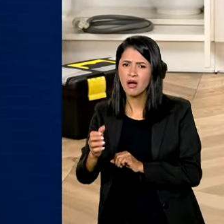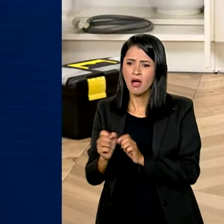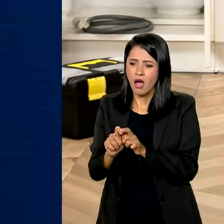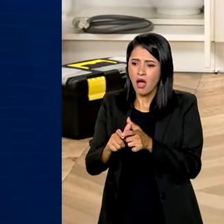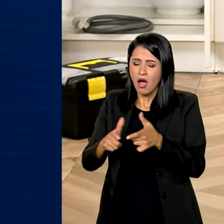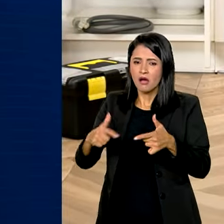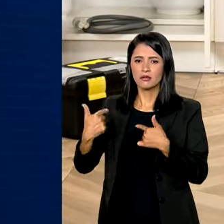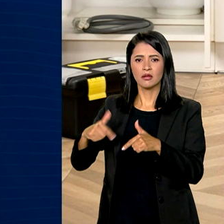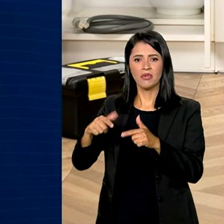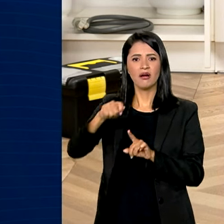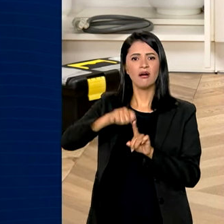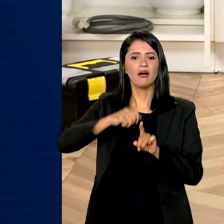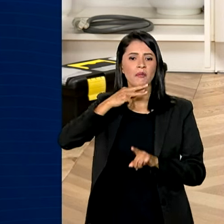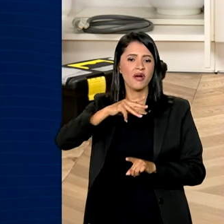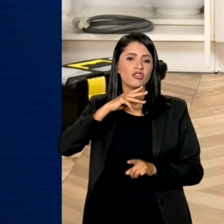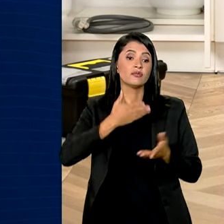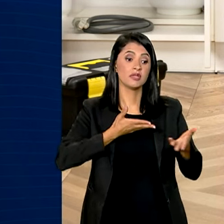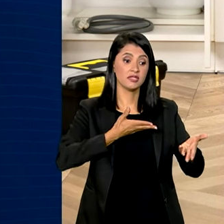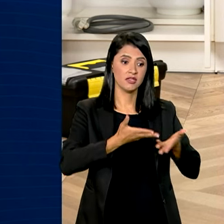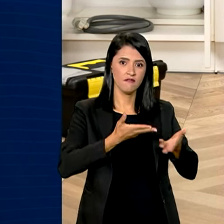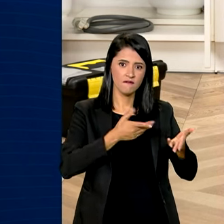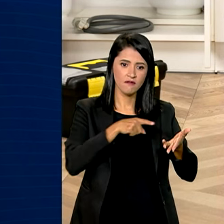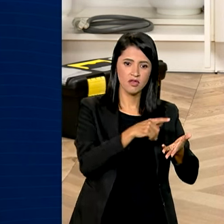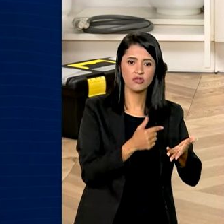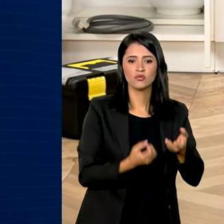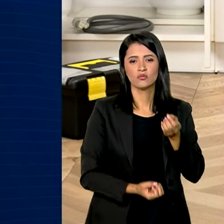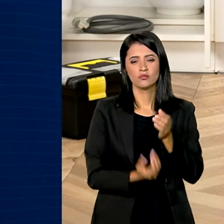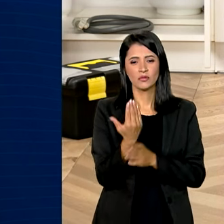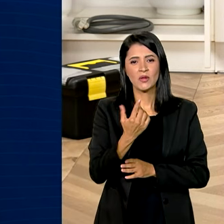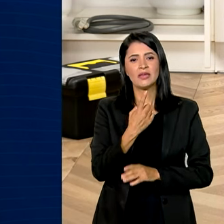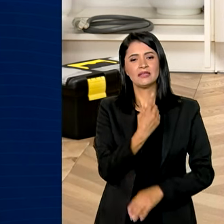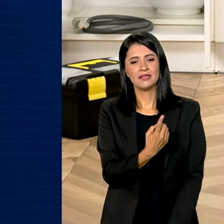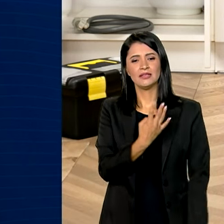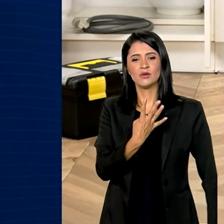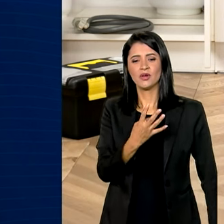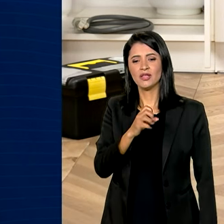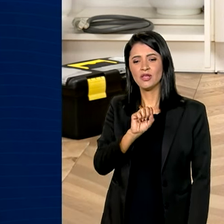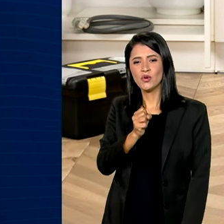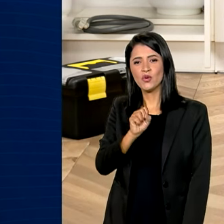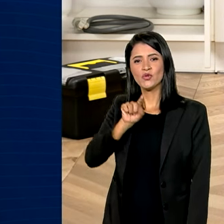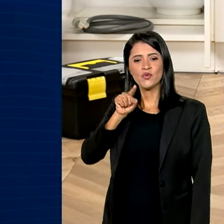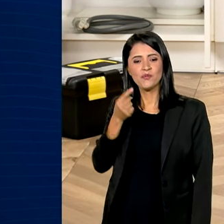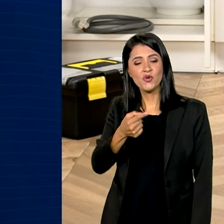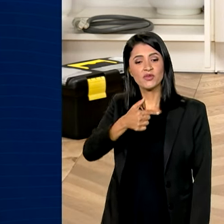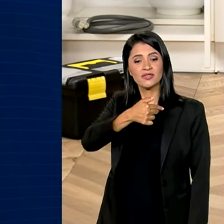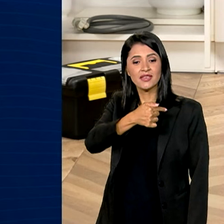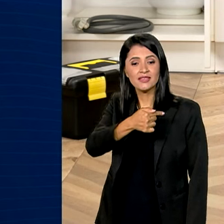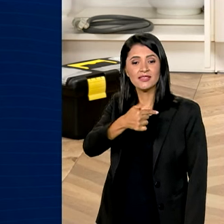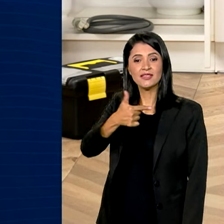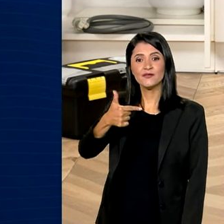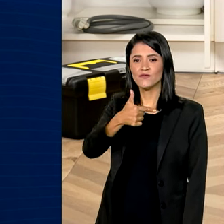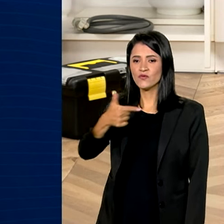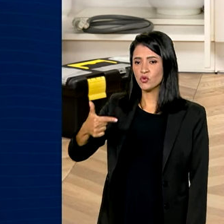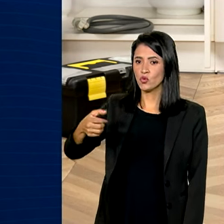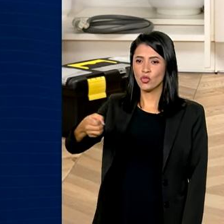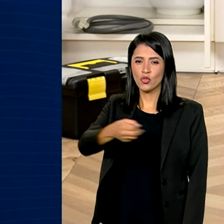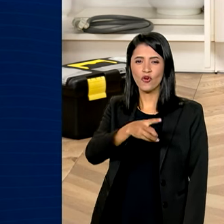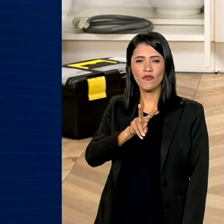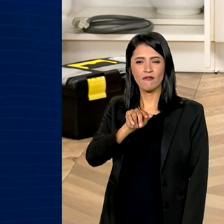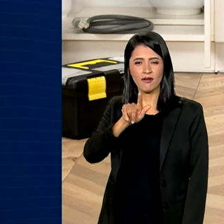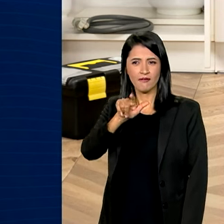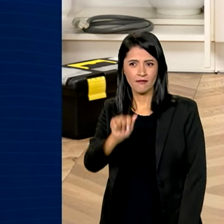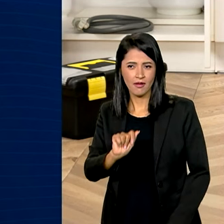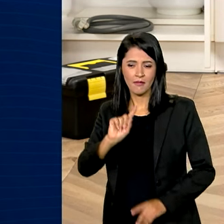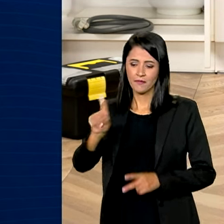empregos em março foi o de serviços, com a criação de 148 mil 722 novas vagas,